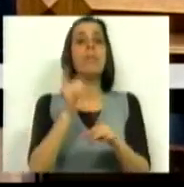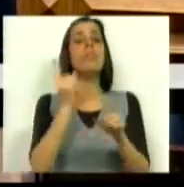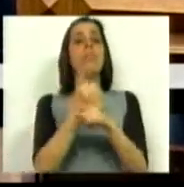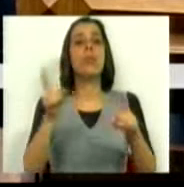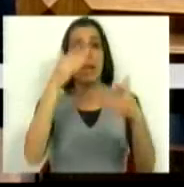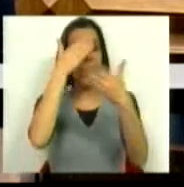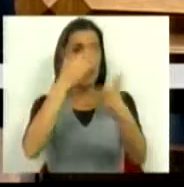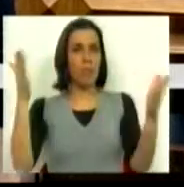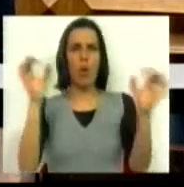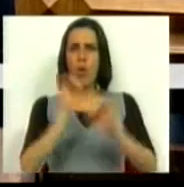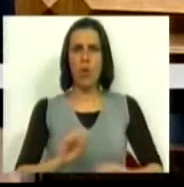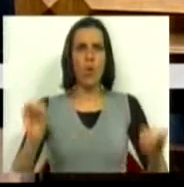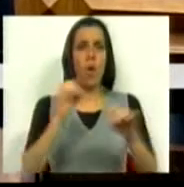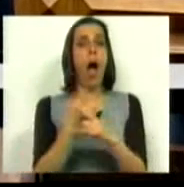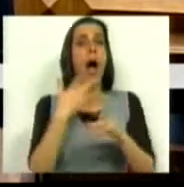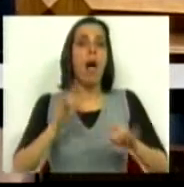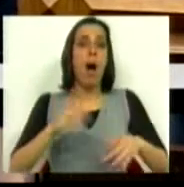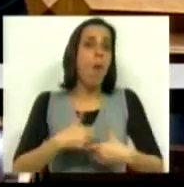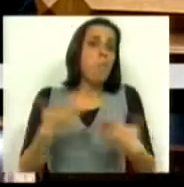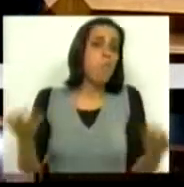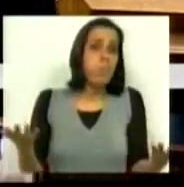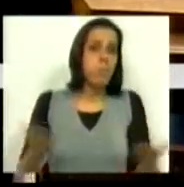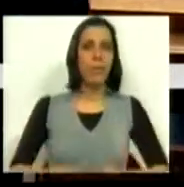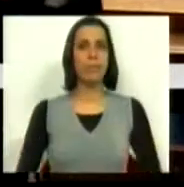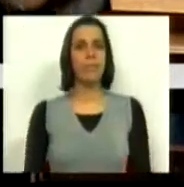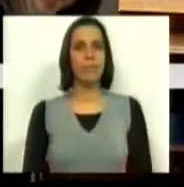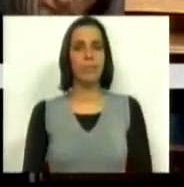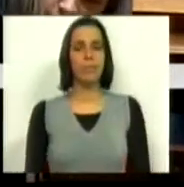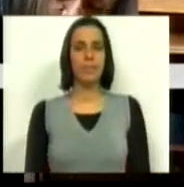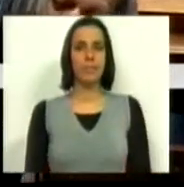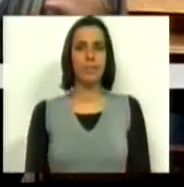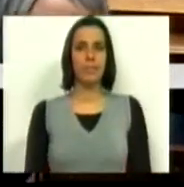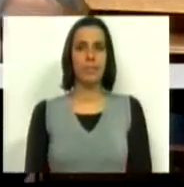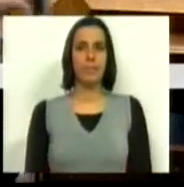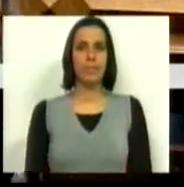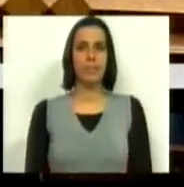democracia não existem inevitabilidades. Obrigada. Obrigada.